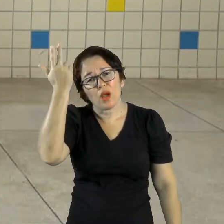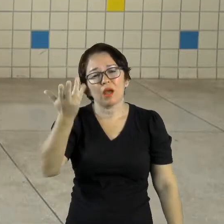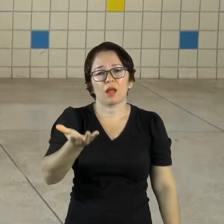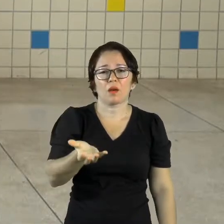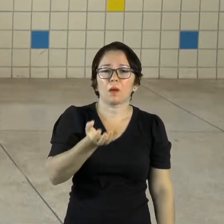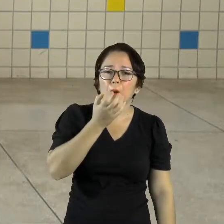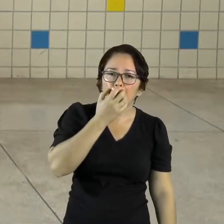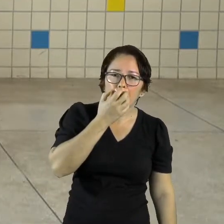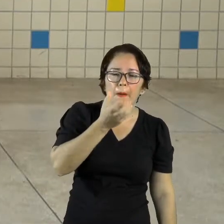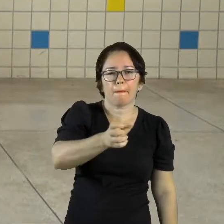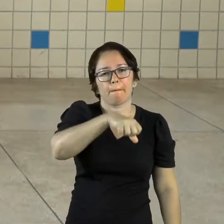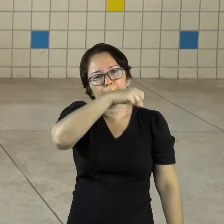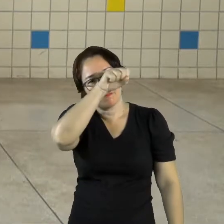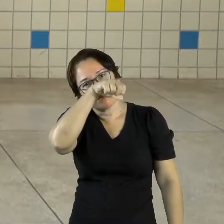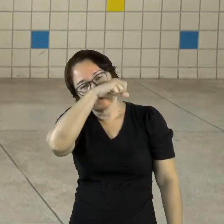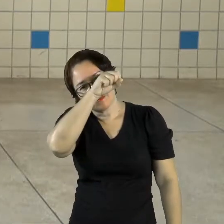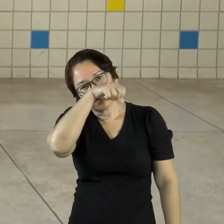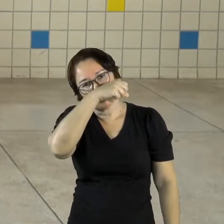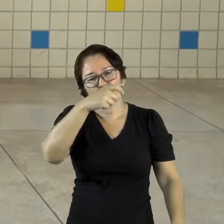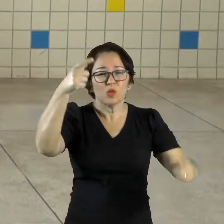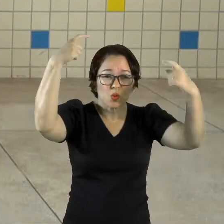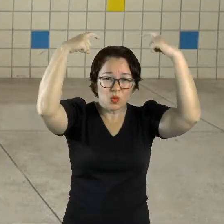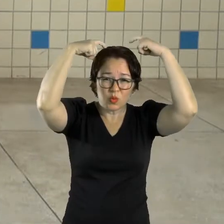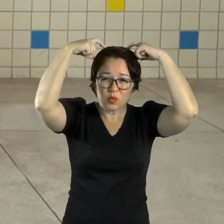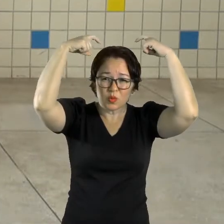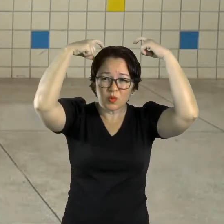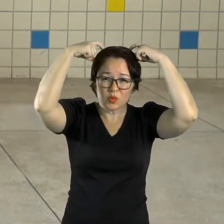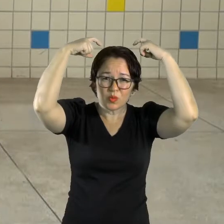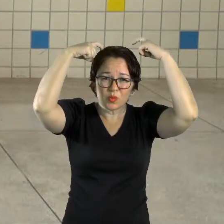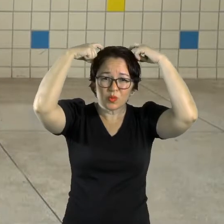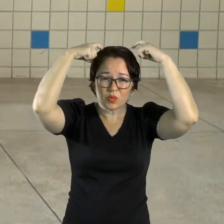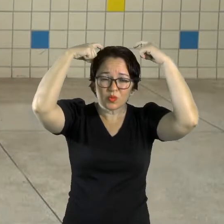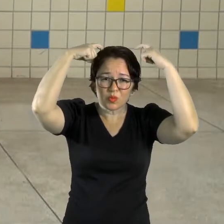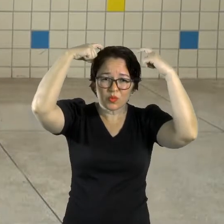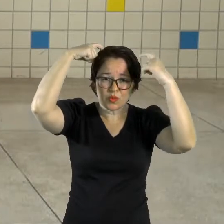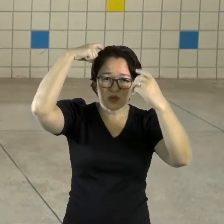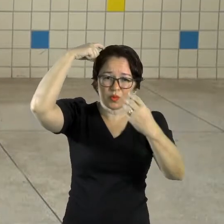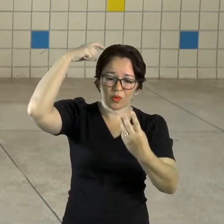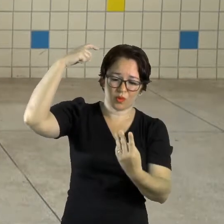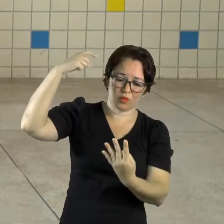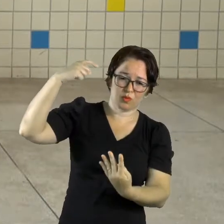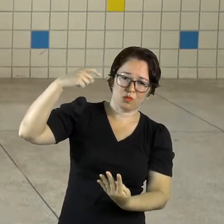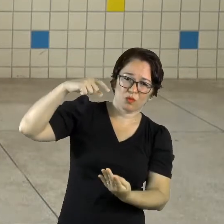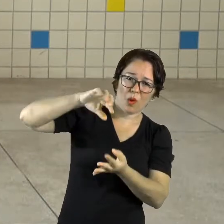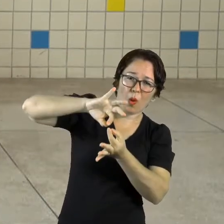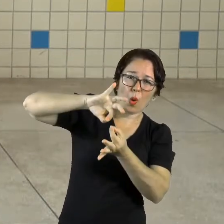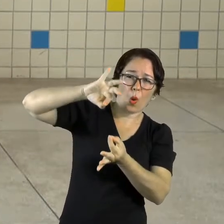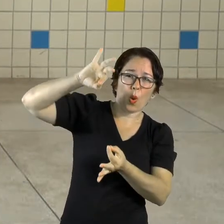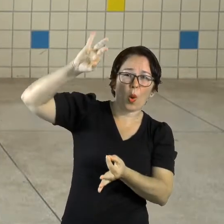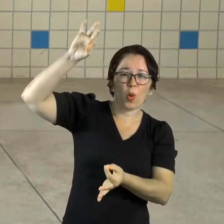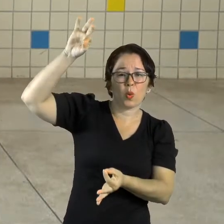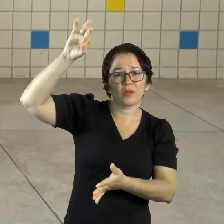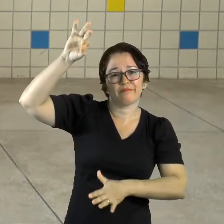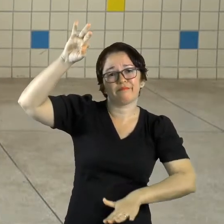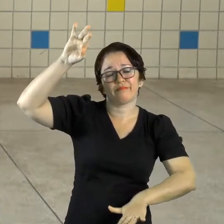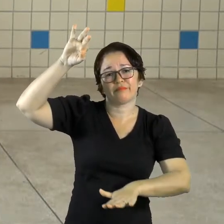o cachorro, o porco e o urso estão bem lá embaixo. Depois